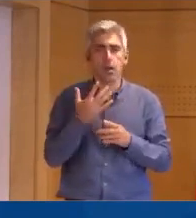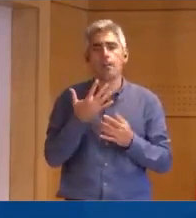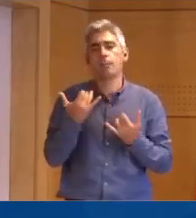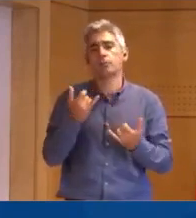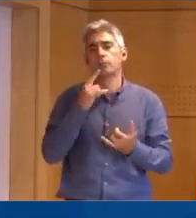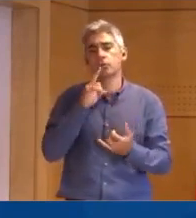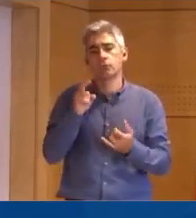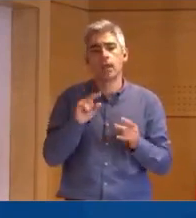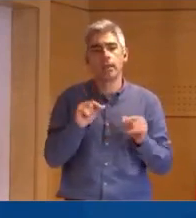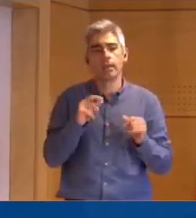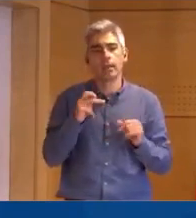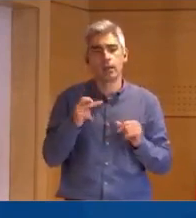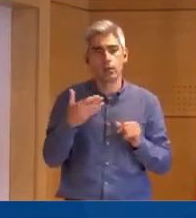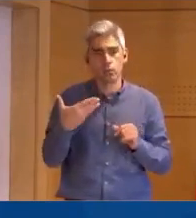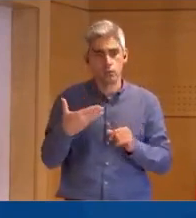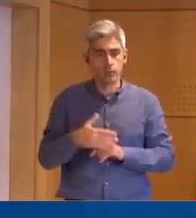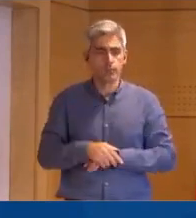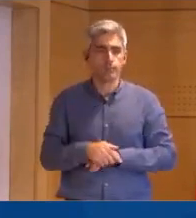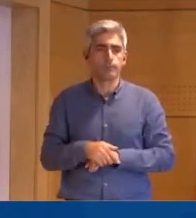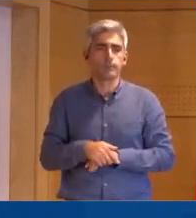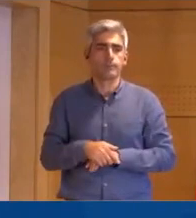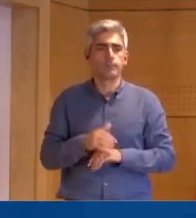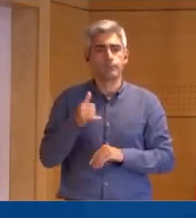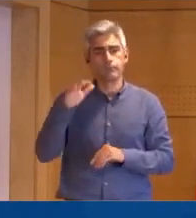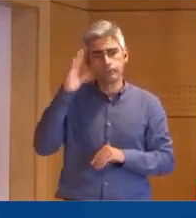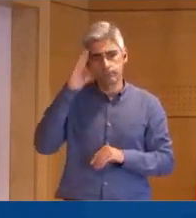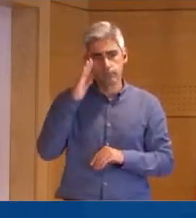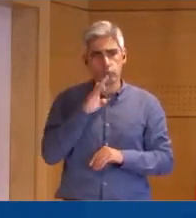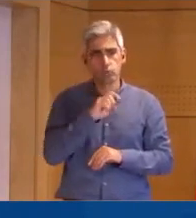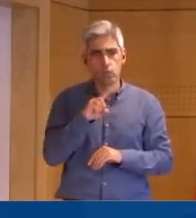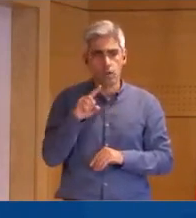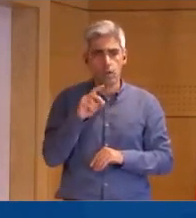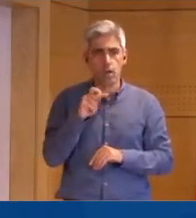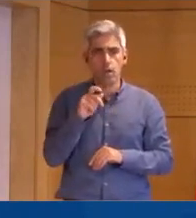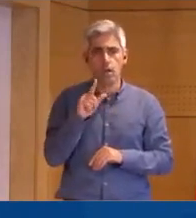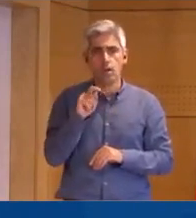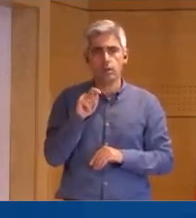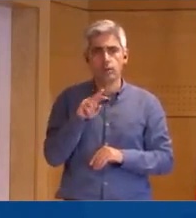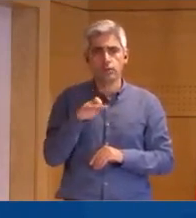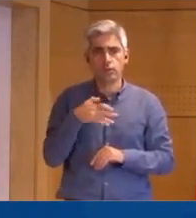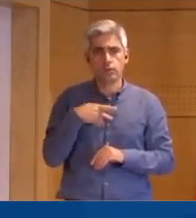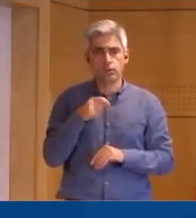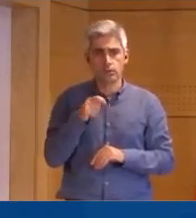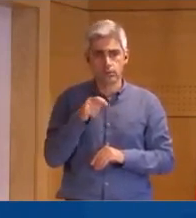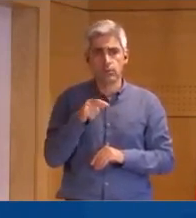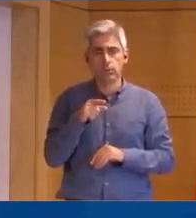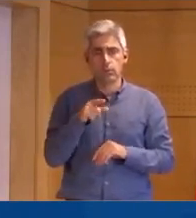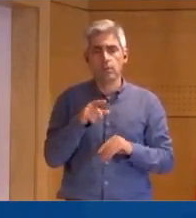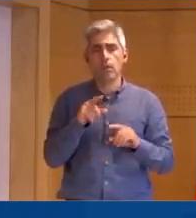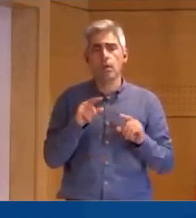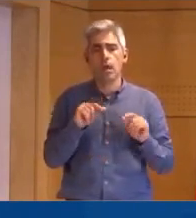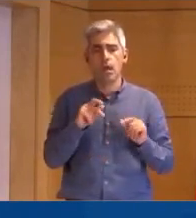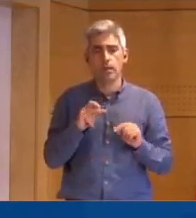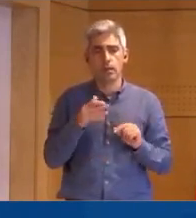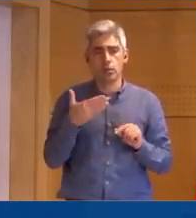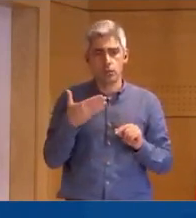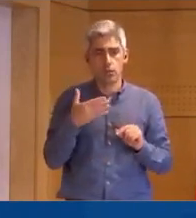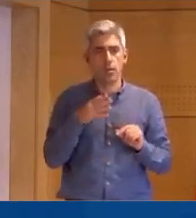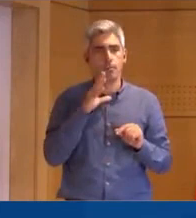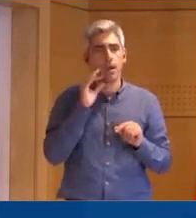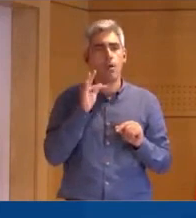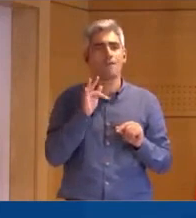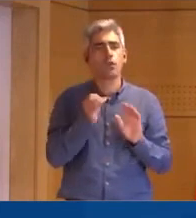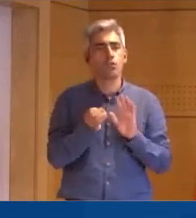questão é da Antena 1. Boa tarde, João Alexandre, da Antena 1. Deixe-me perguntar-lhe em relação ao Banco de Fomento, na altura quando foi